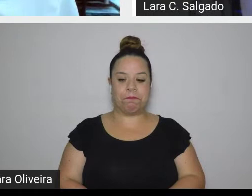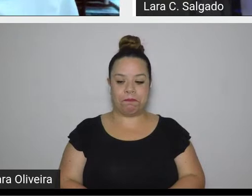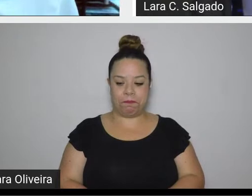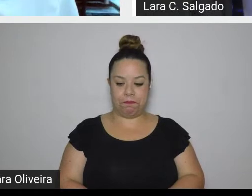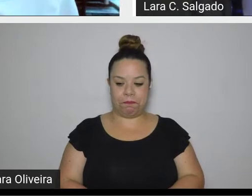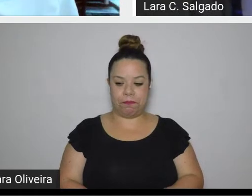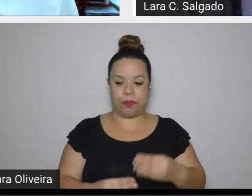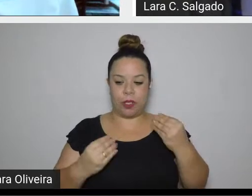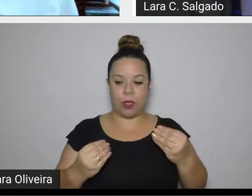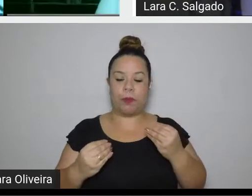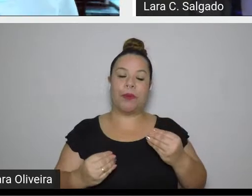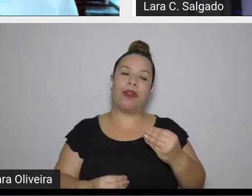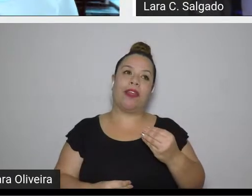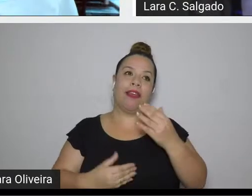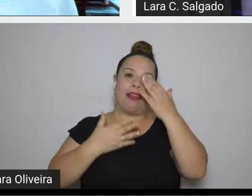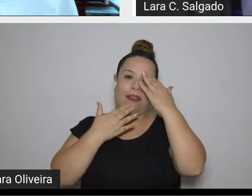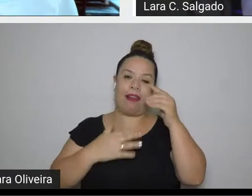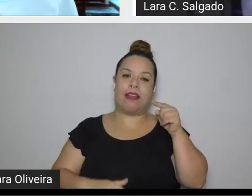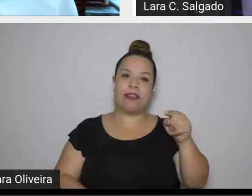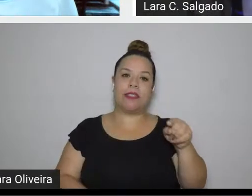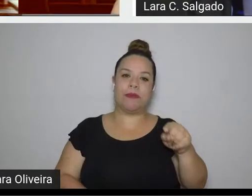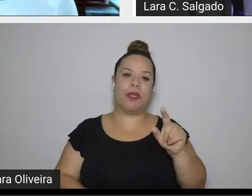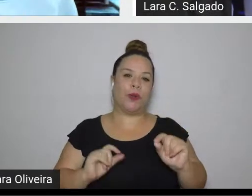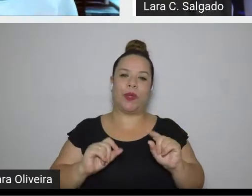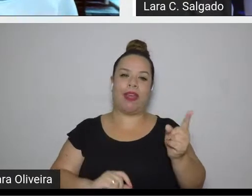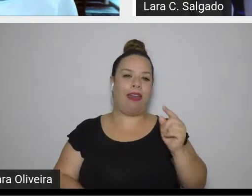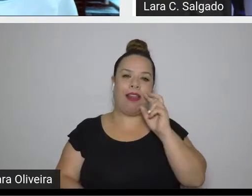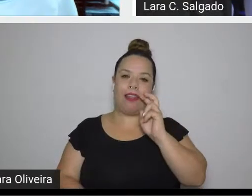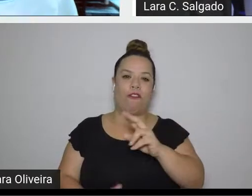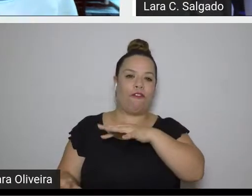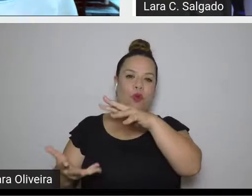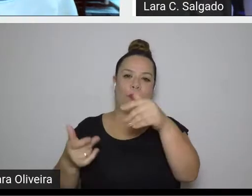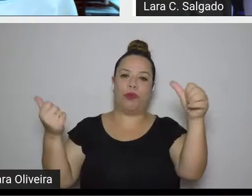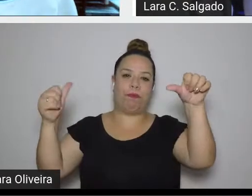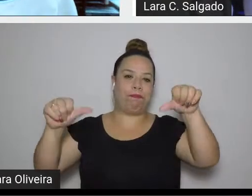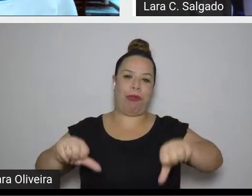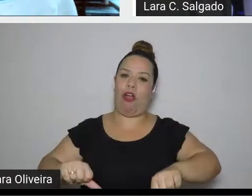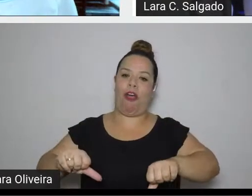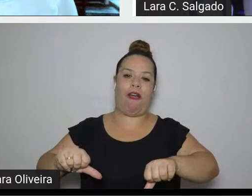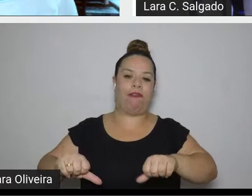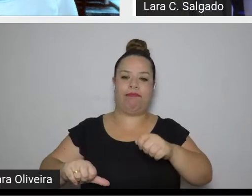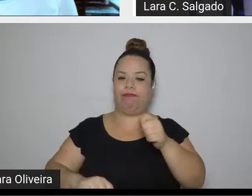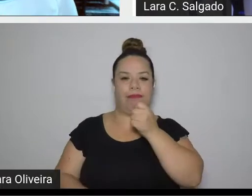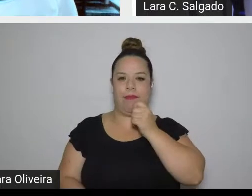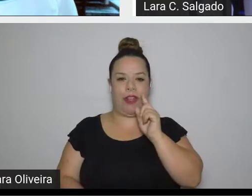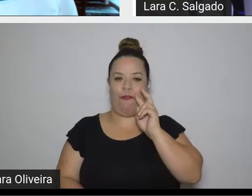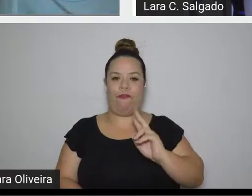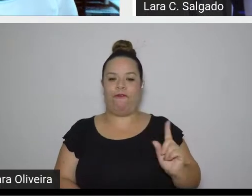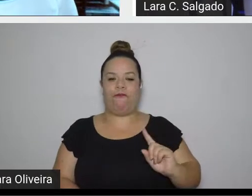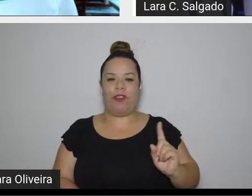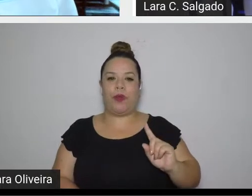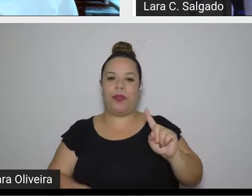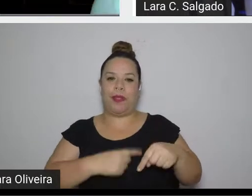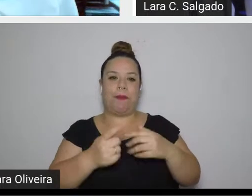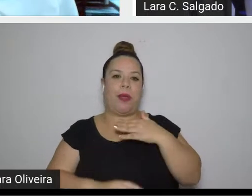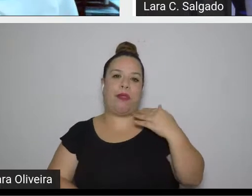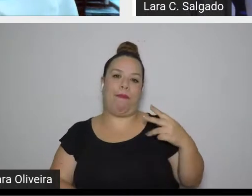felizmente para ele ele não viu o mundo ainda piorando depois da morte dele